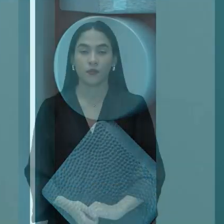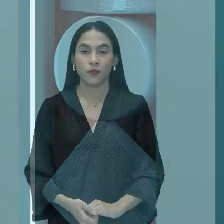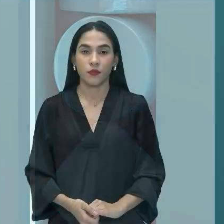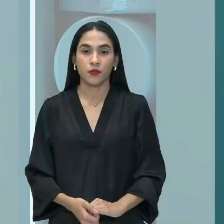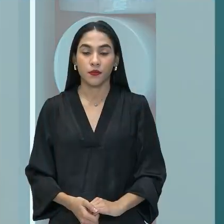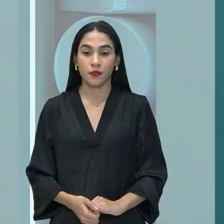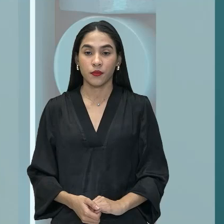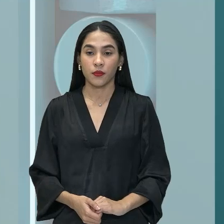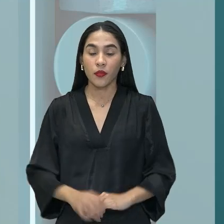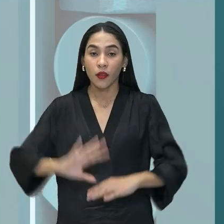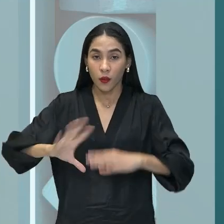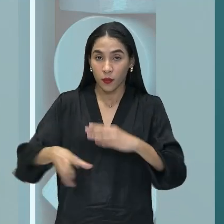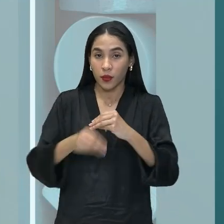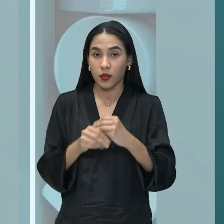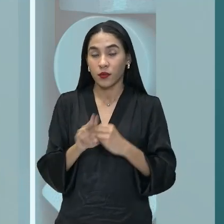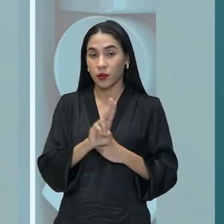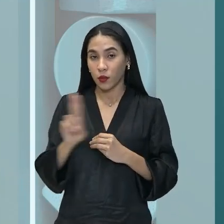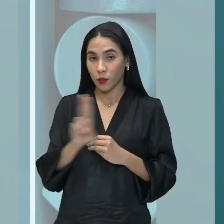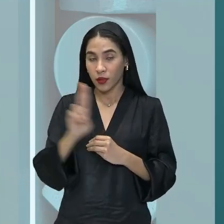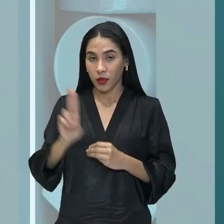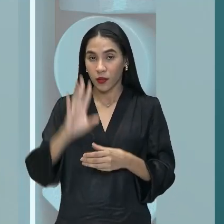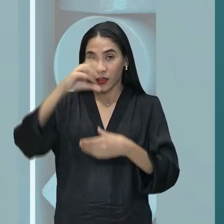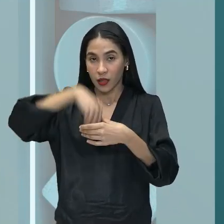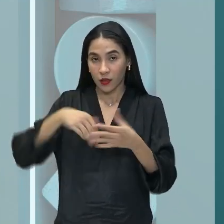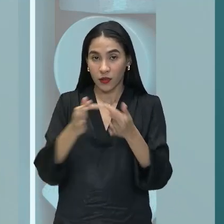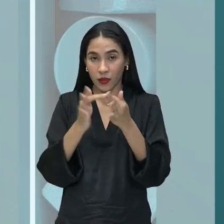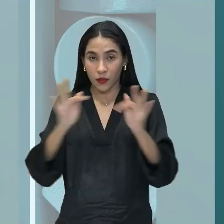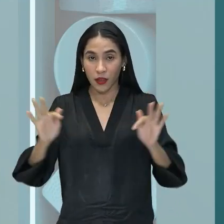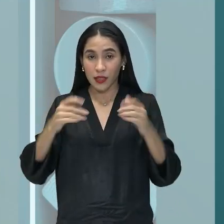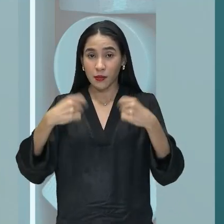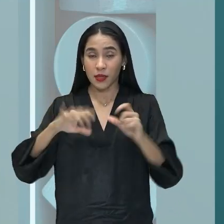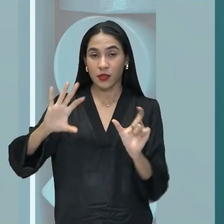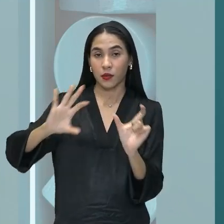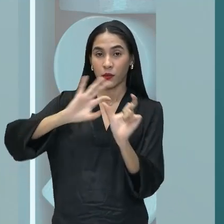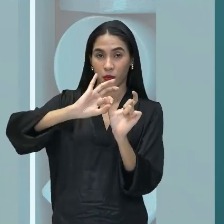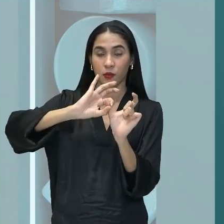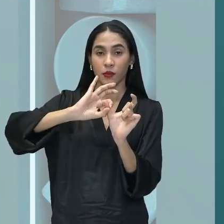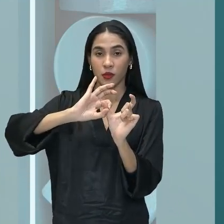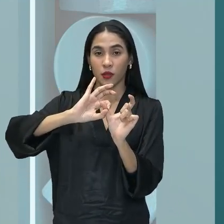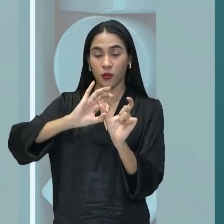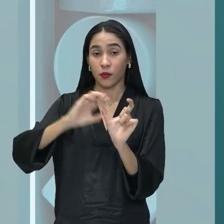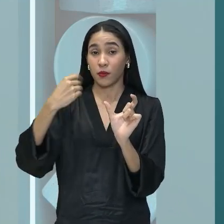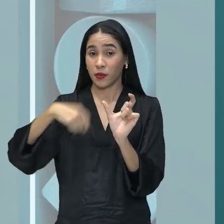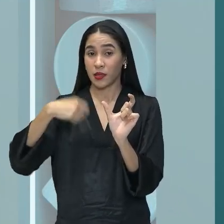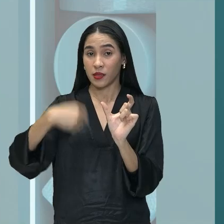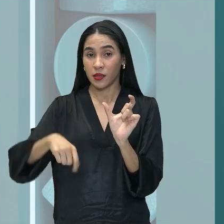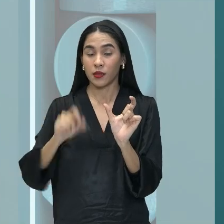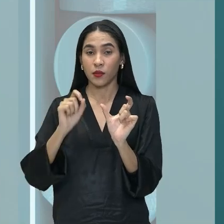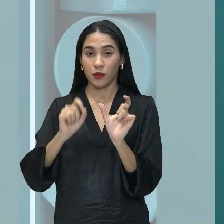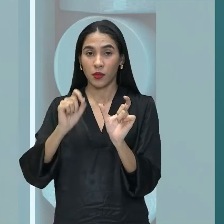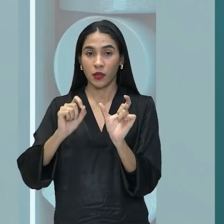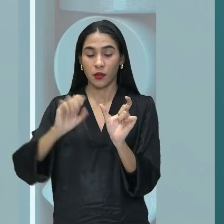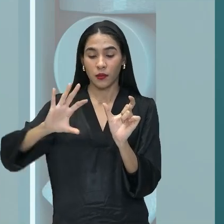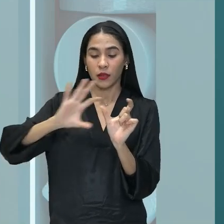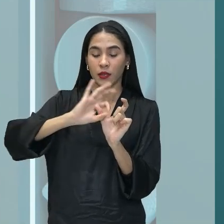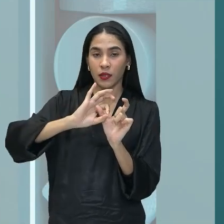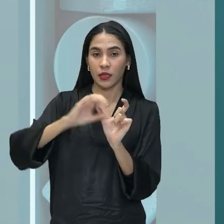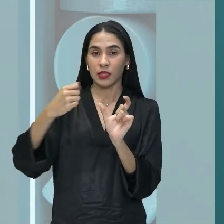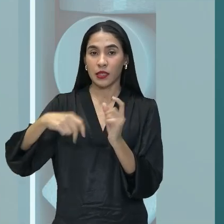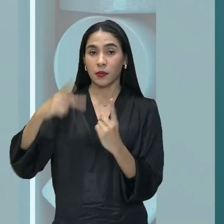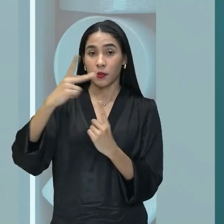ela sempre vai ser introduzida por uma conjunção, conjunção precedida, certo? Sempre de uma